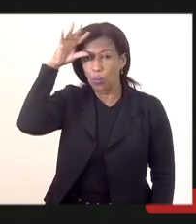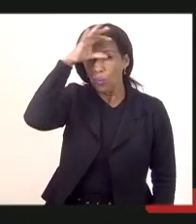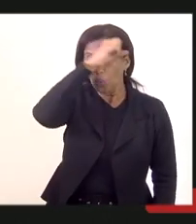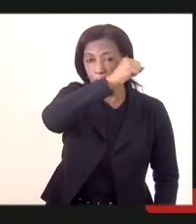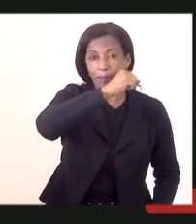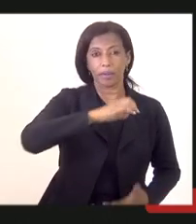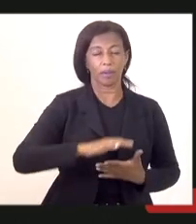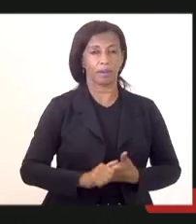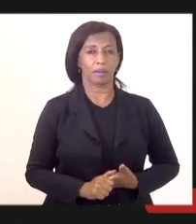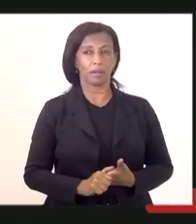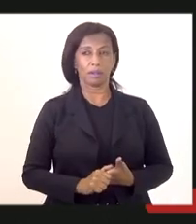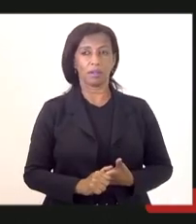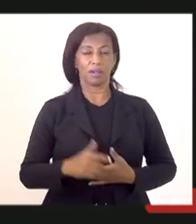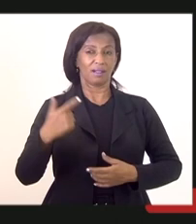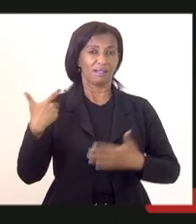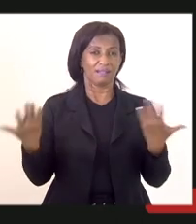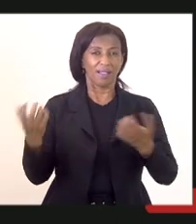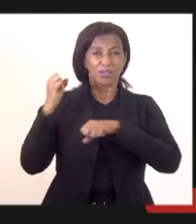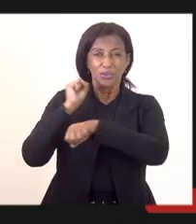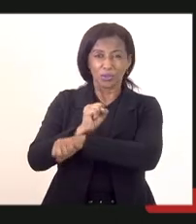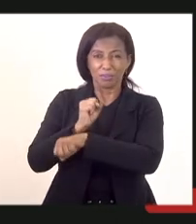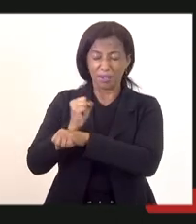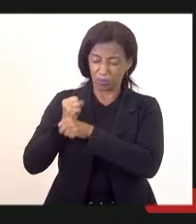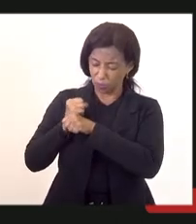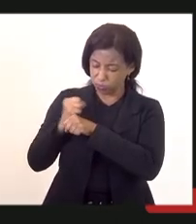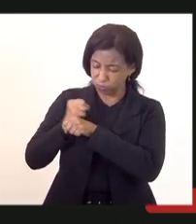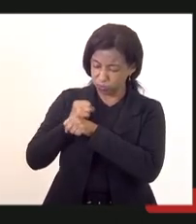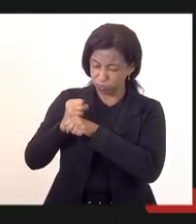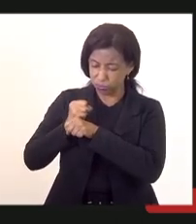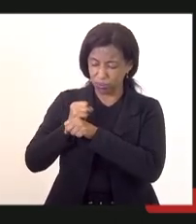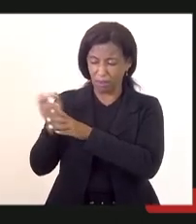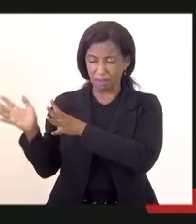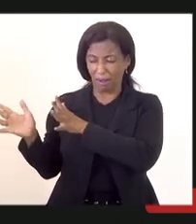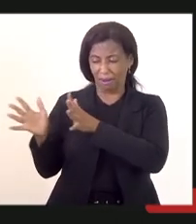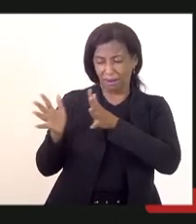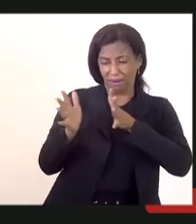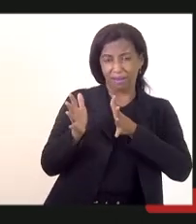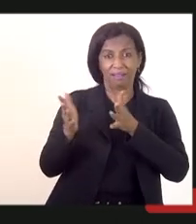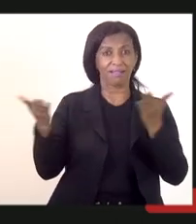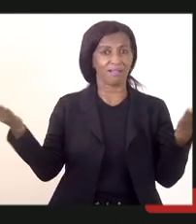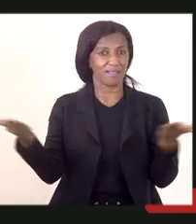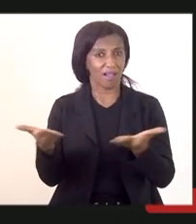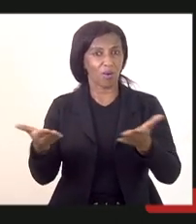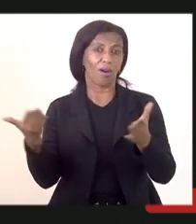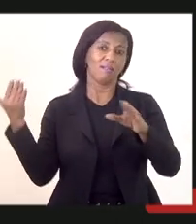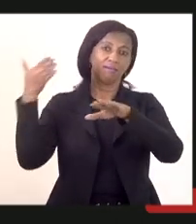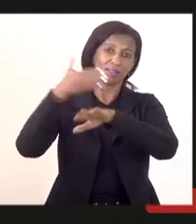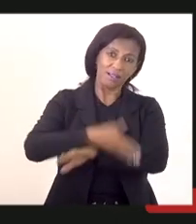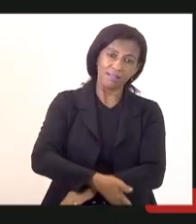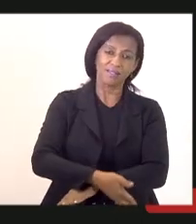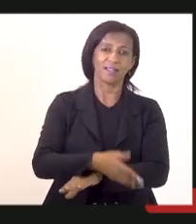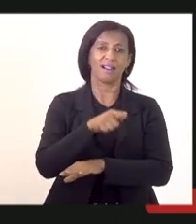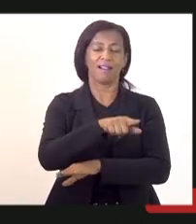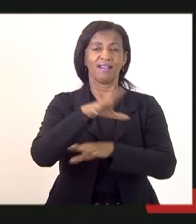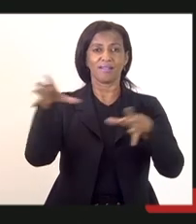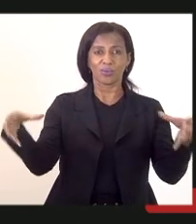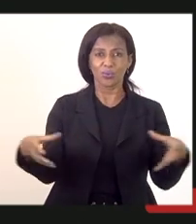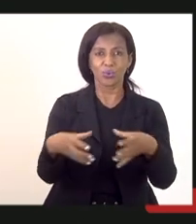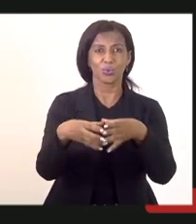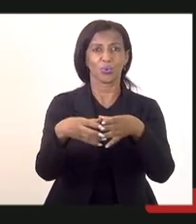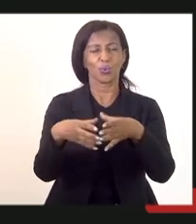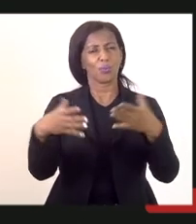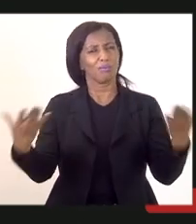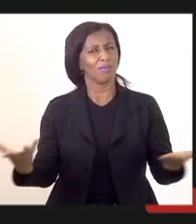que esperaram por muito tempo e somente agora está tendo uma resposta e a possibilidade de realmente ingressar a essa fileira dessa corporação tão